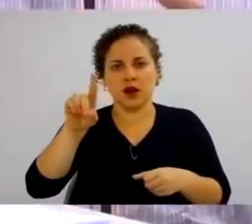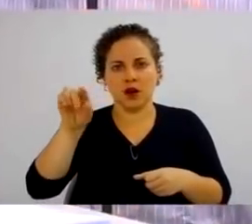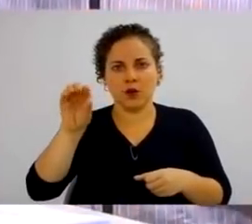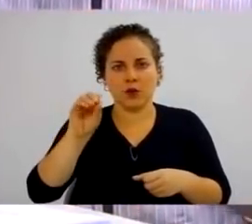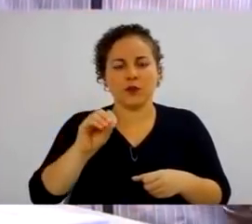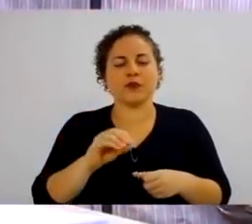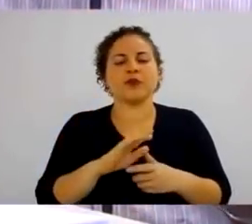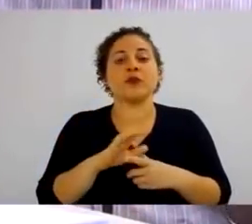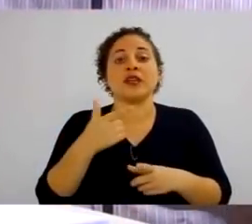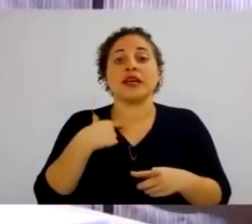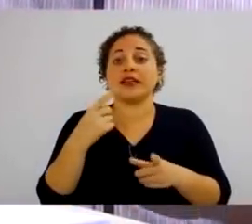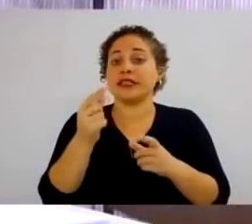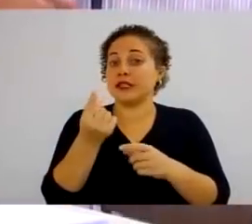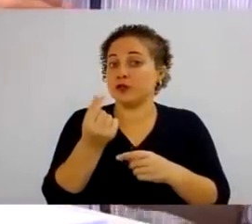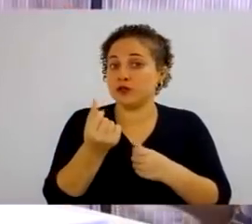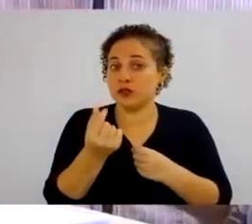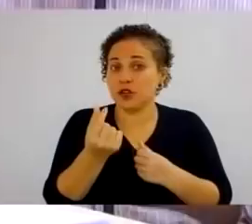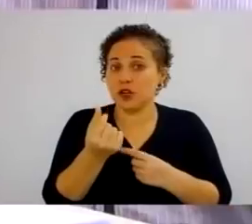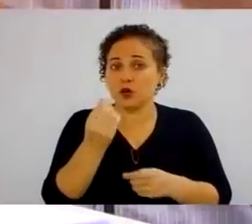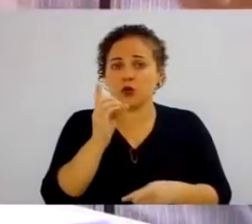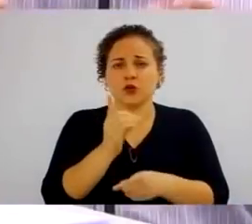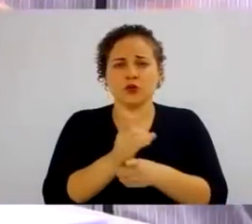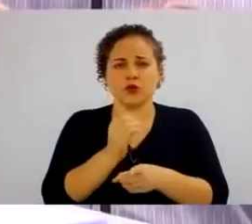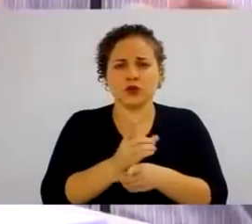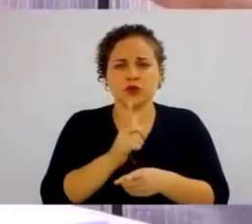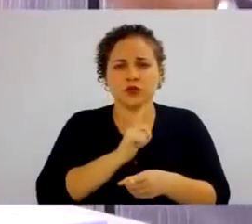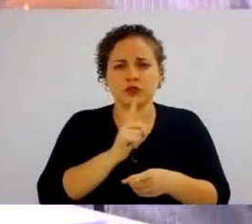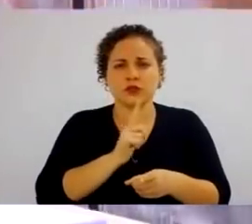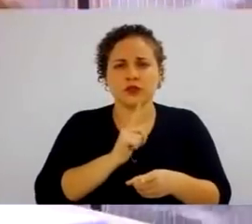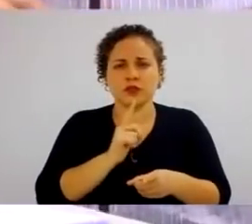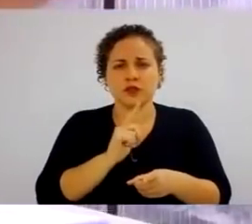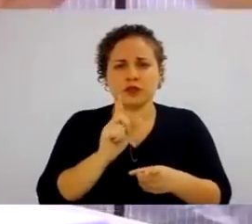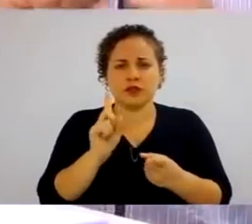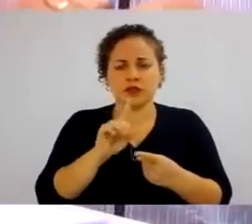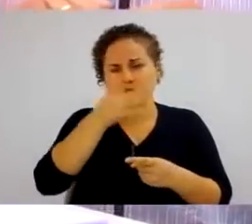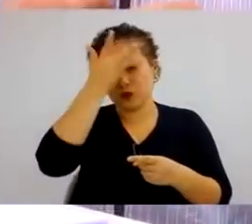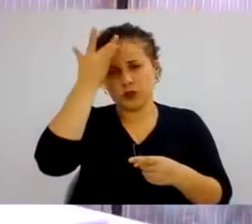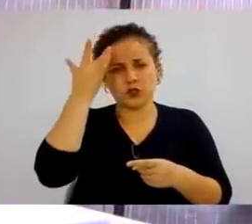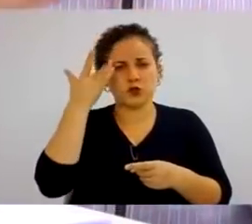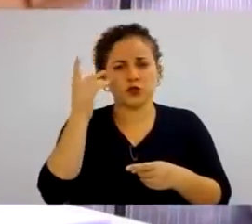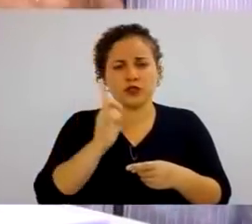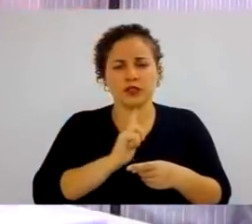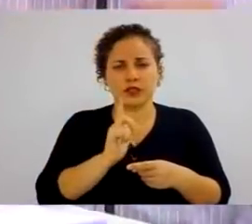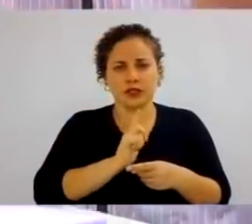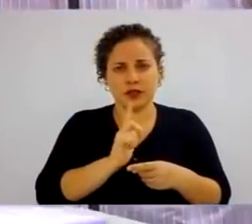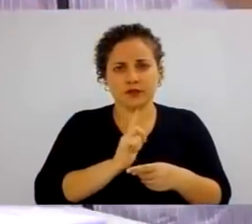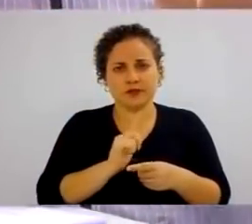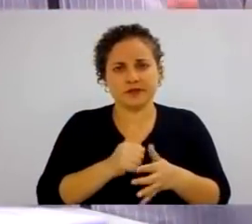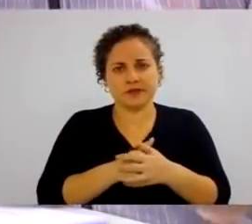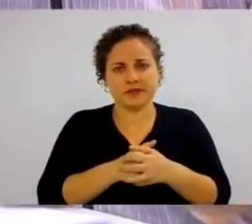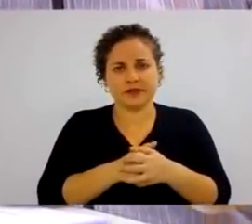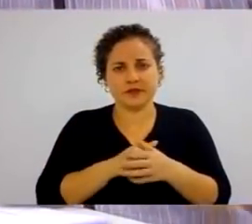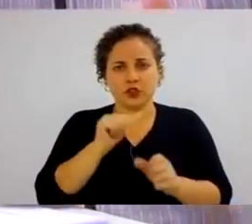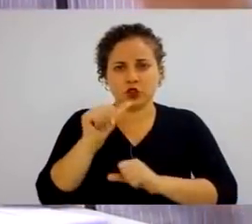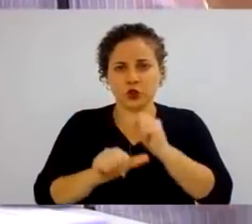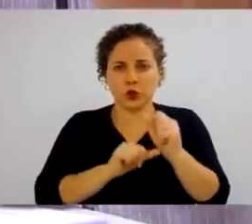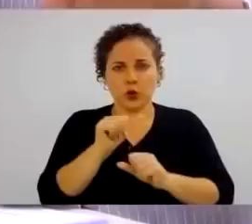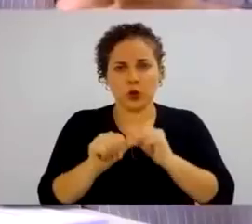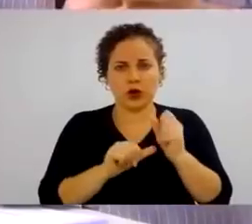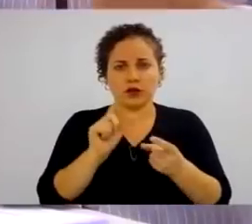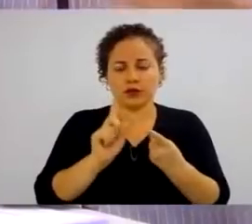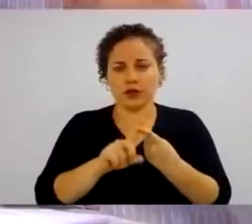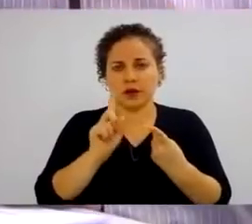que representa o volume de dinheiro fixado em contrato pelo cargo que a pessoa está ocupando. Ou seja, é a troca.